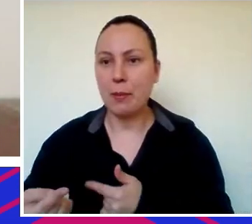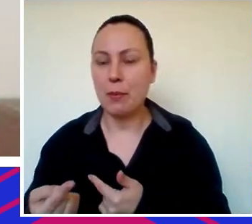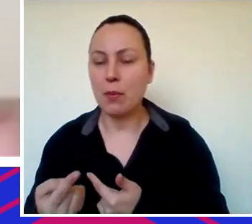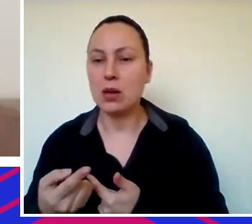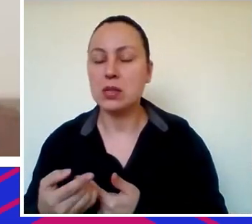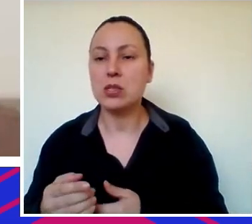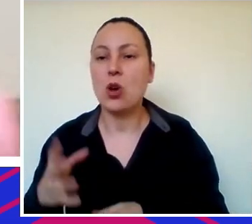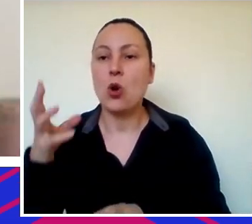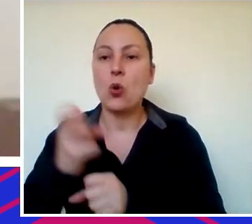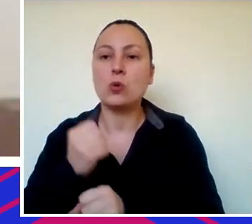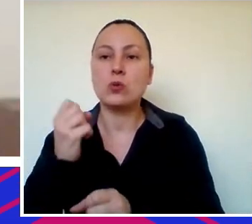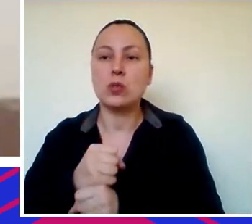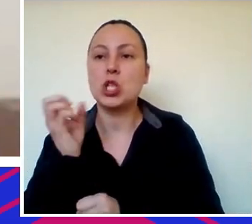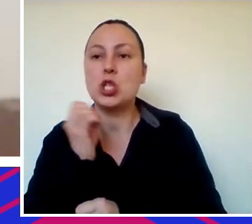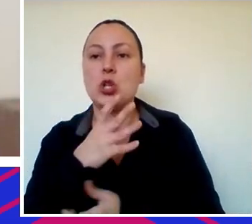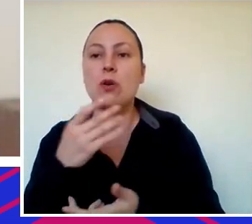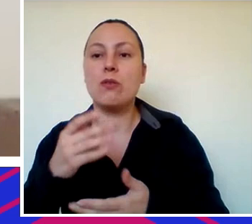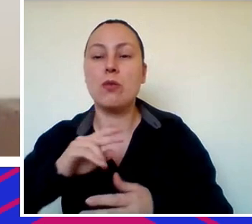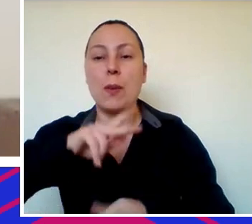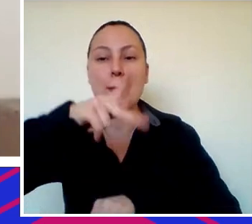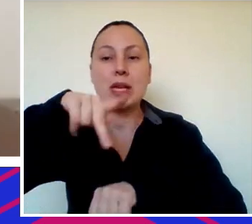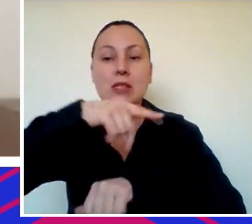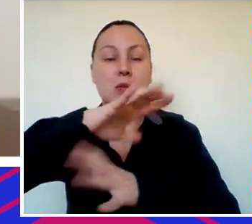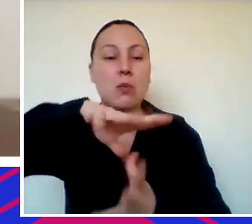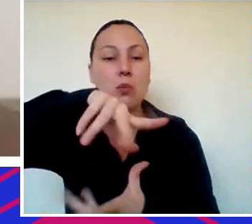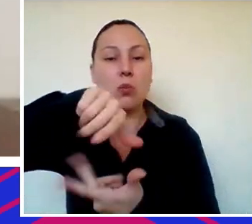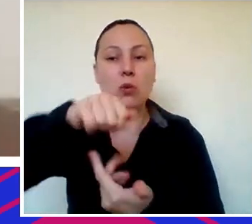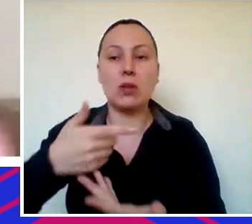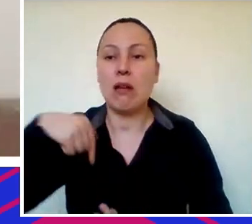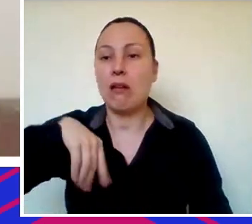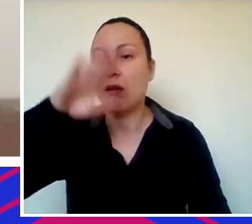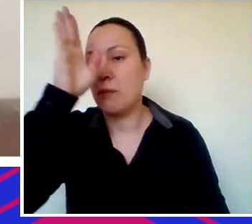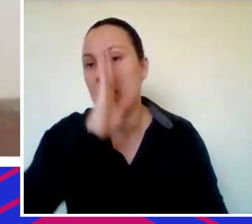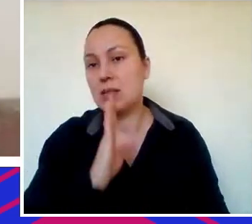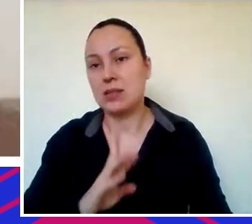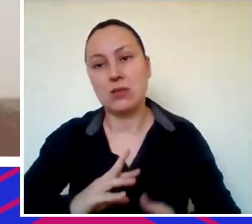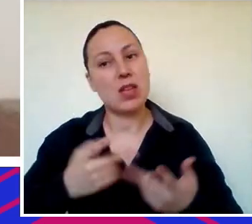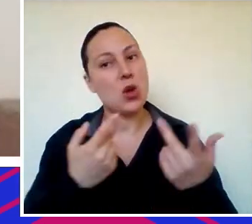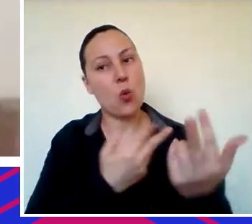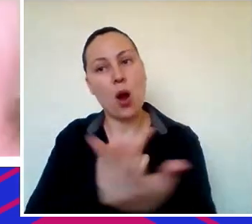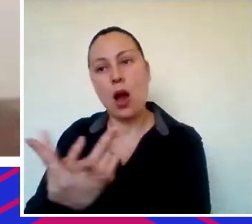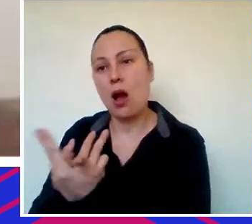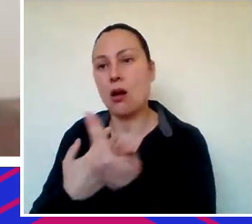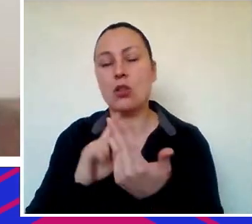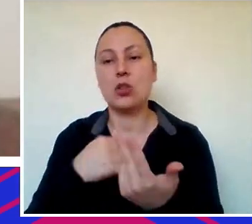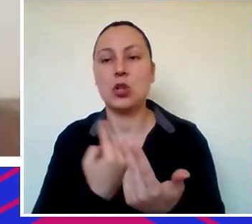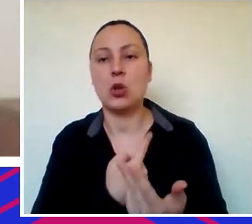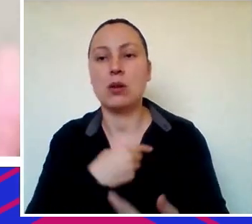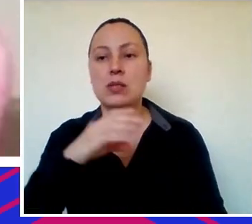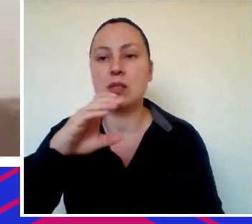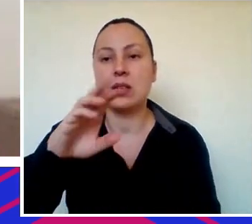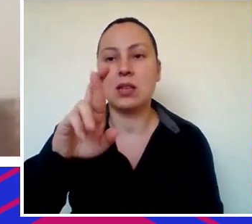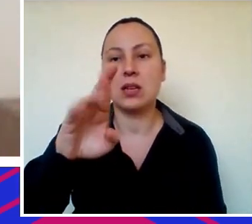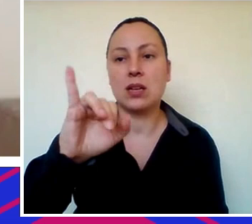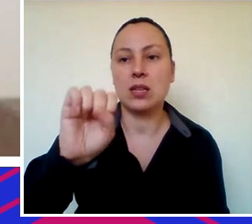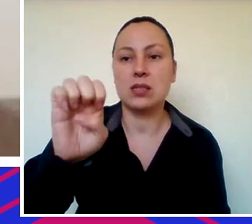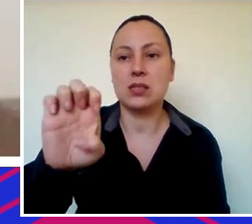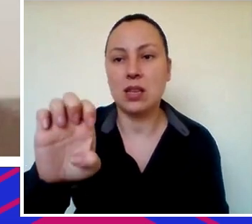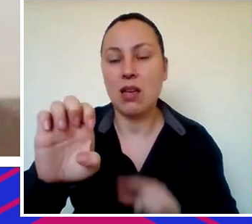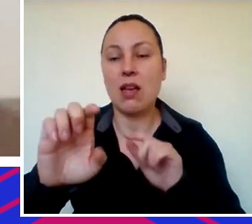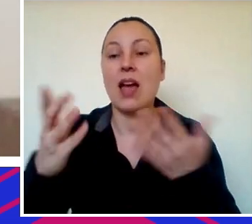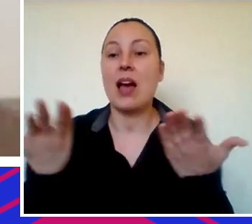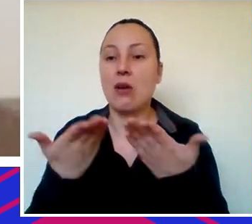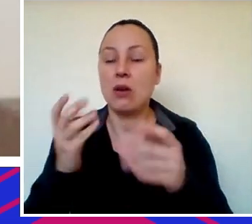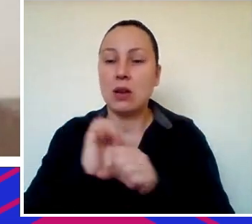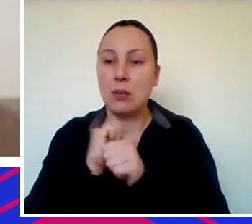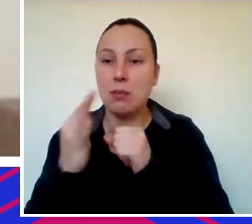crescimento de todos os países no mundo inteiro. No Brasil não é diferente, pelo contrário, aqui a gente estava saindo de uma crise, veio pandemia, agora a vai ter